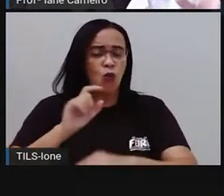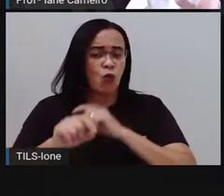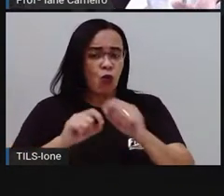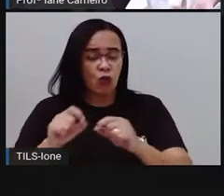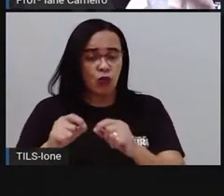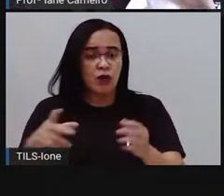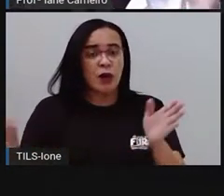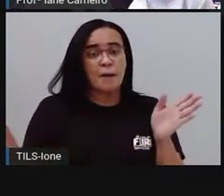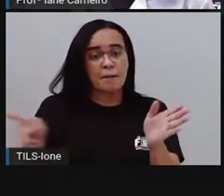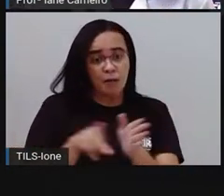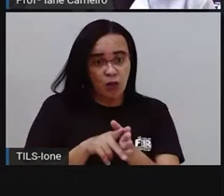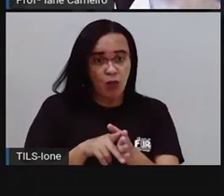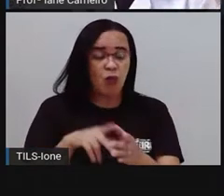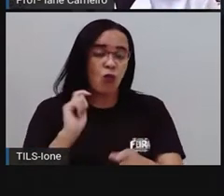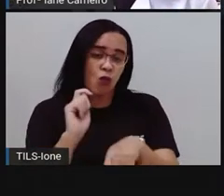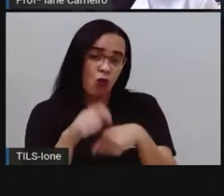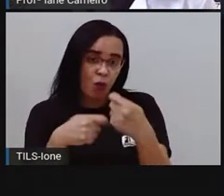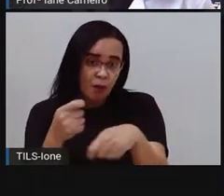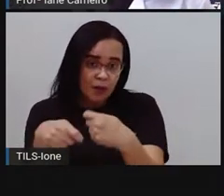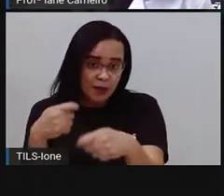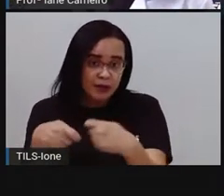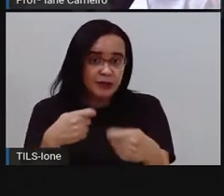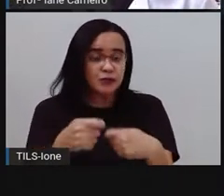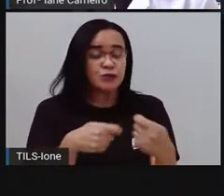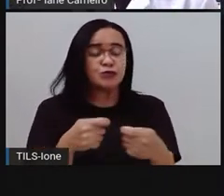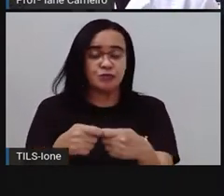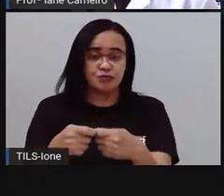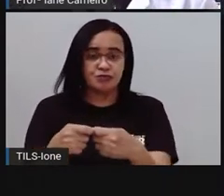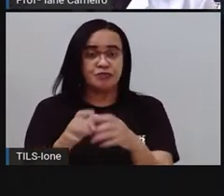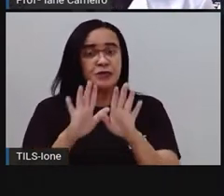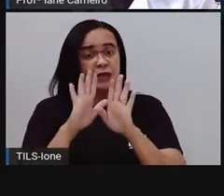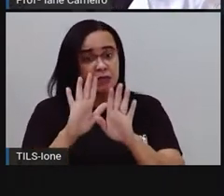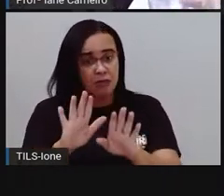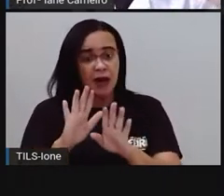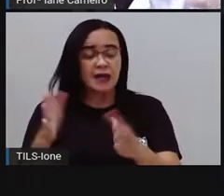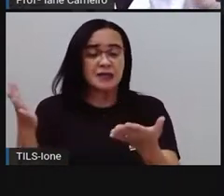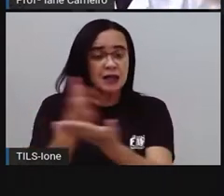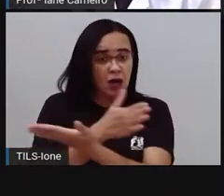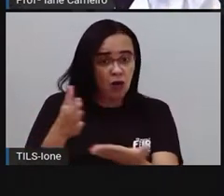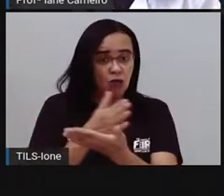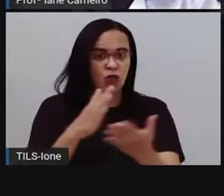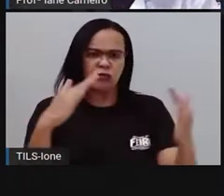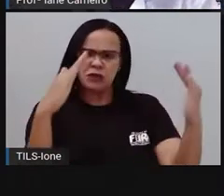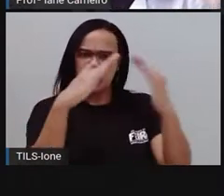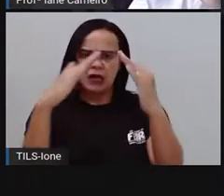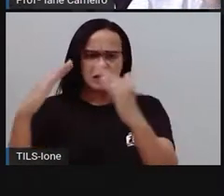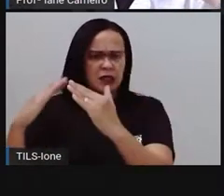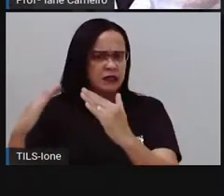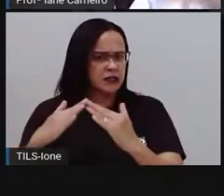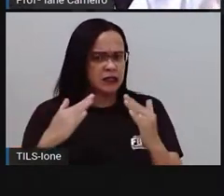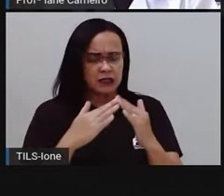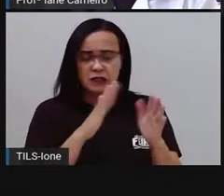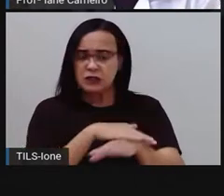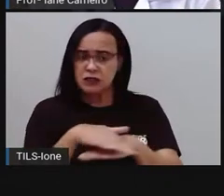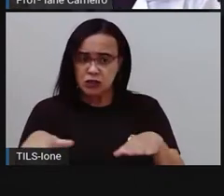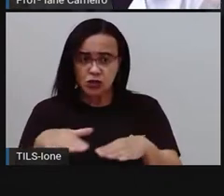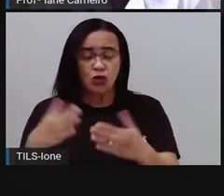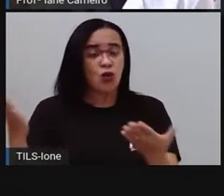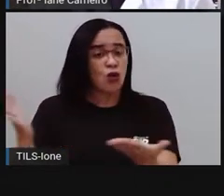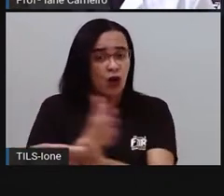comércios, né? A vê muito mais casas, né? Tem bairros que são industriais, a gente vê muitas